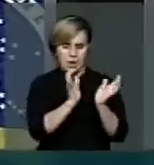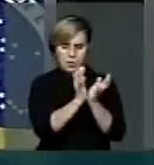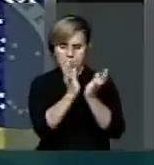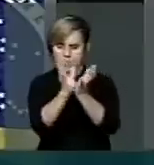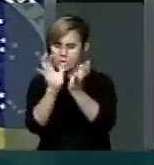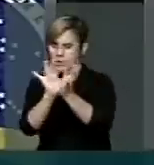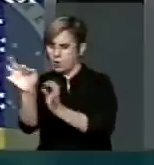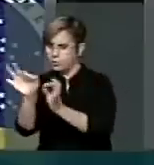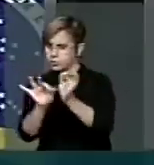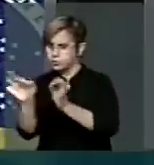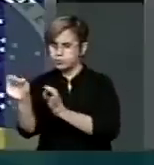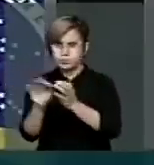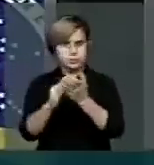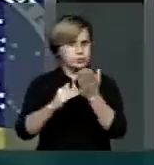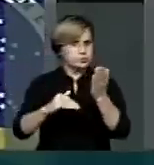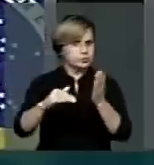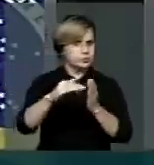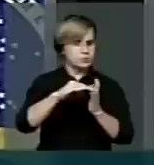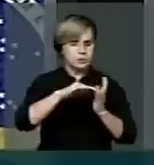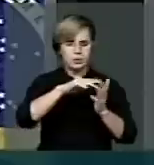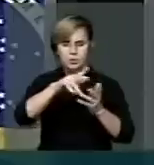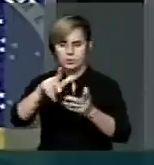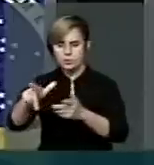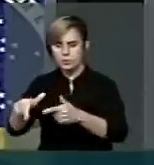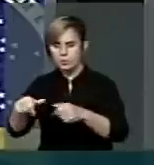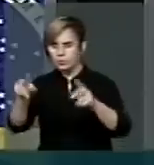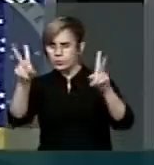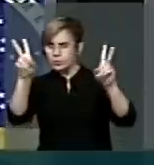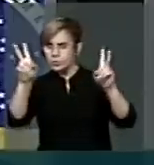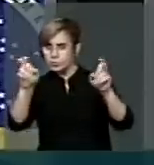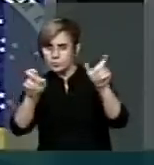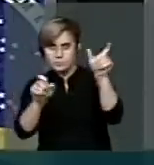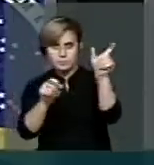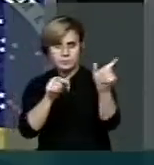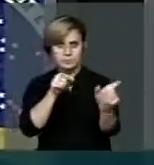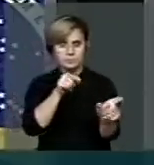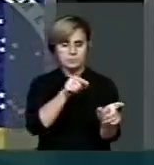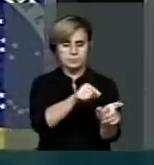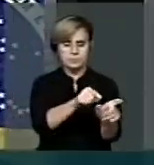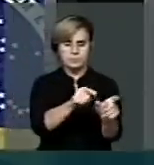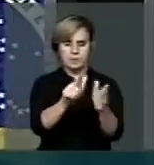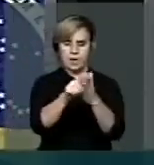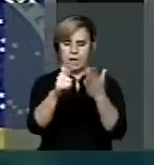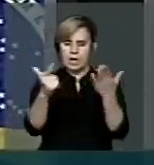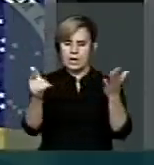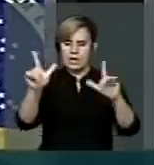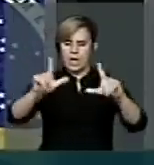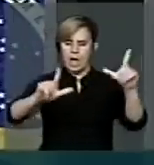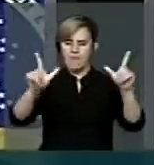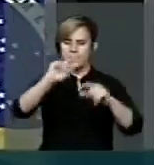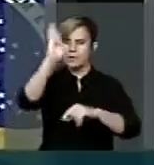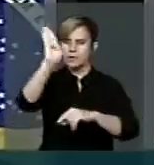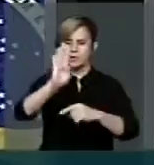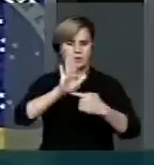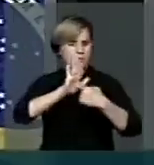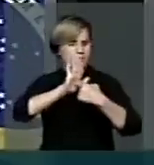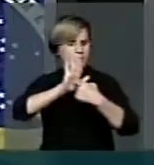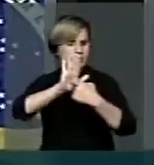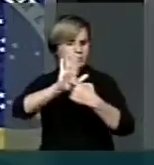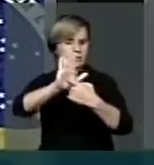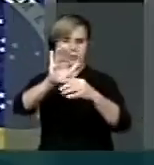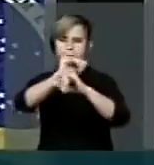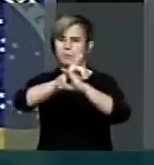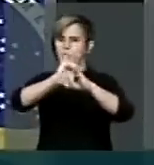internacionais a esse respeito, e a mídia do Brasil dá um espaço procurando